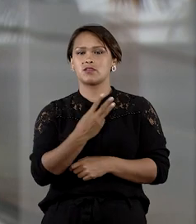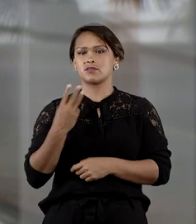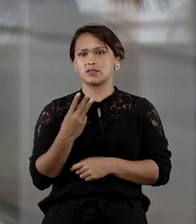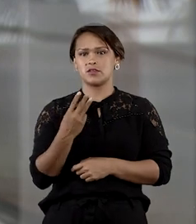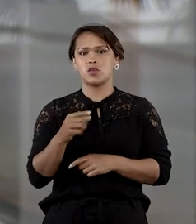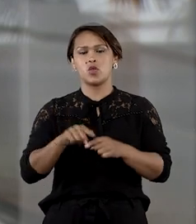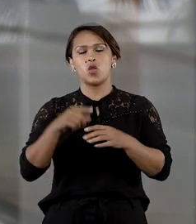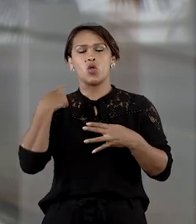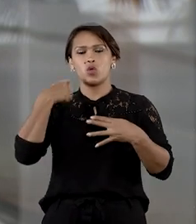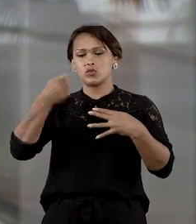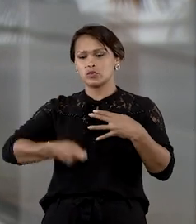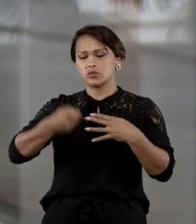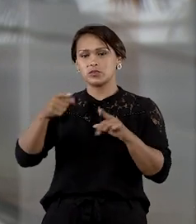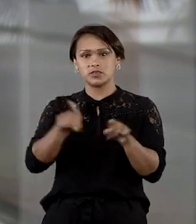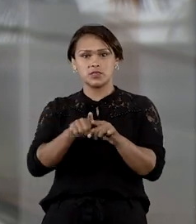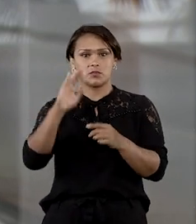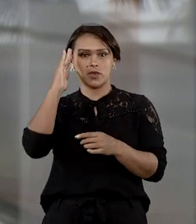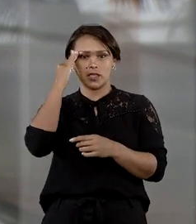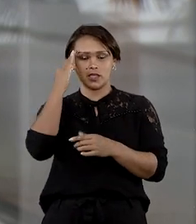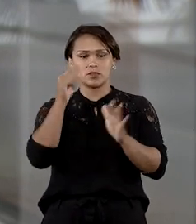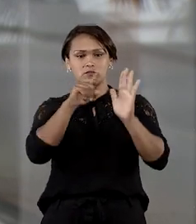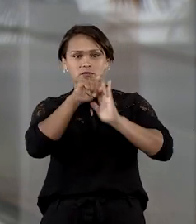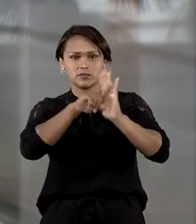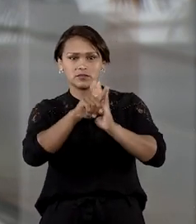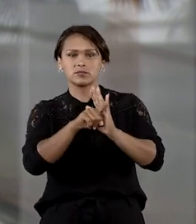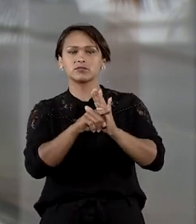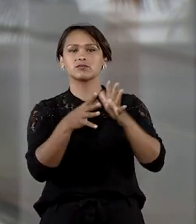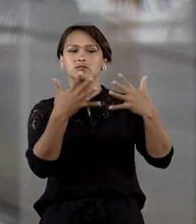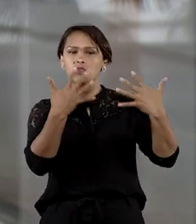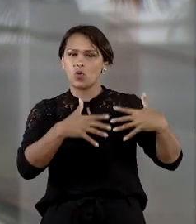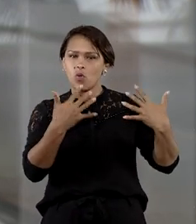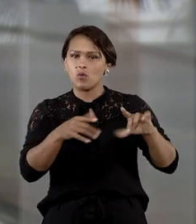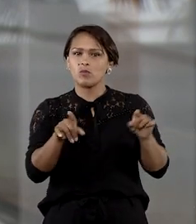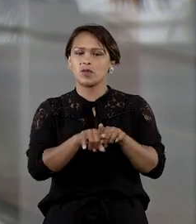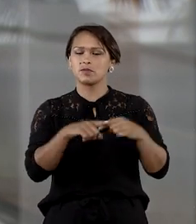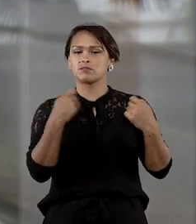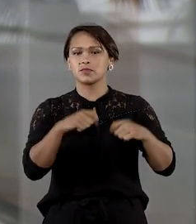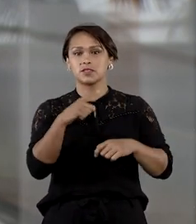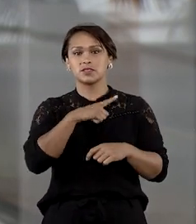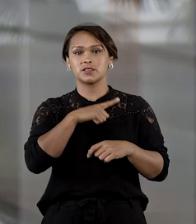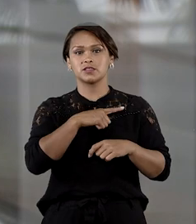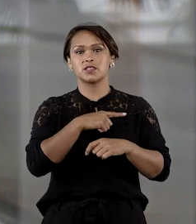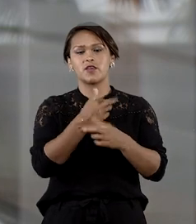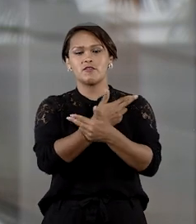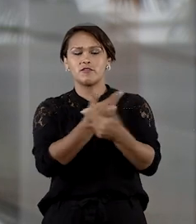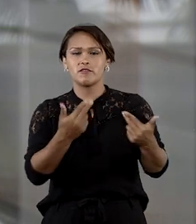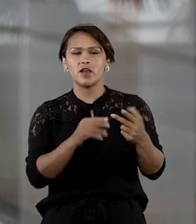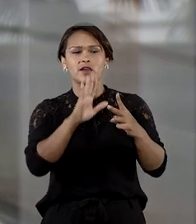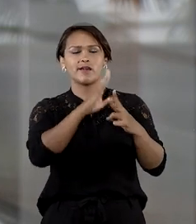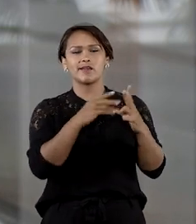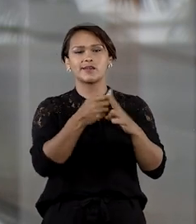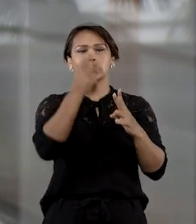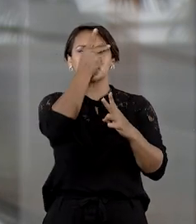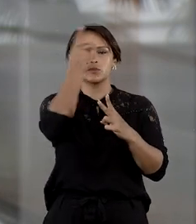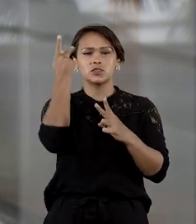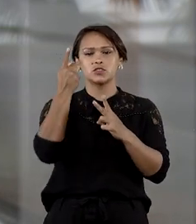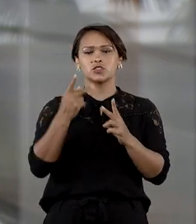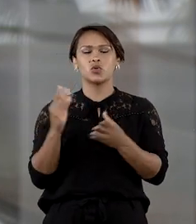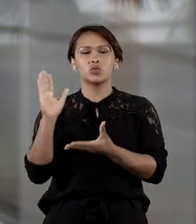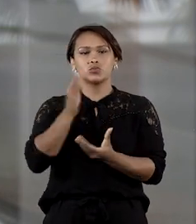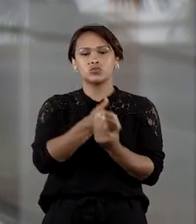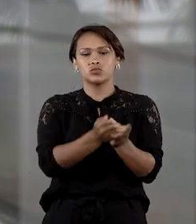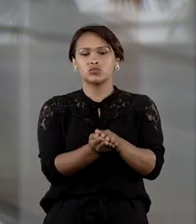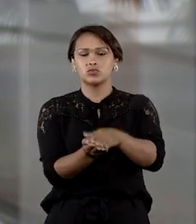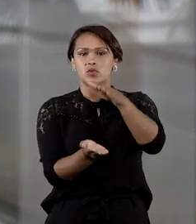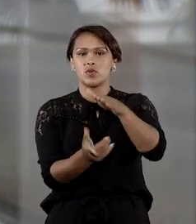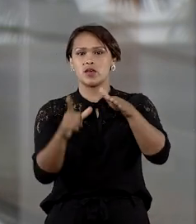terceiro. O juízo também considerou que a investigação é complexa diante da necessidade de oitiva de várias pessoas, juntada